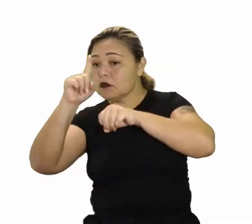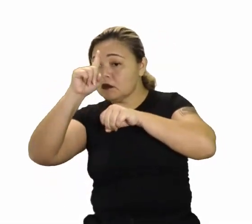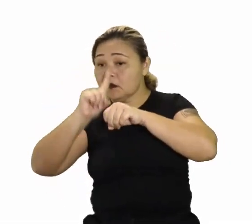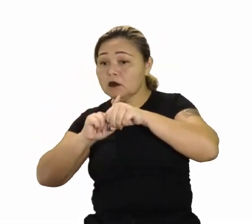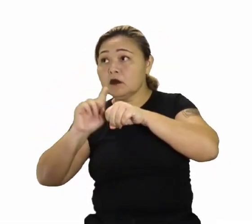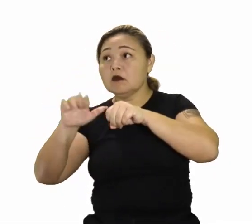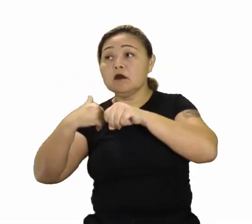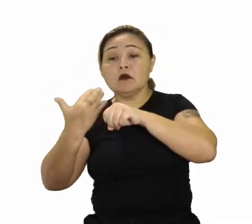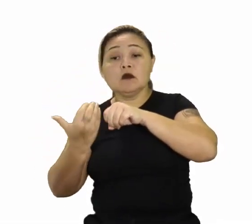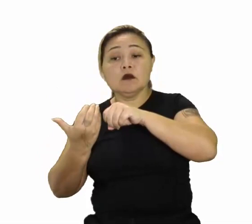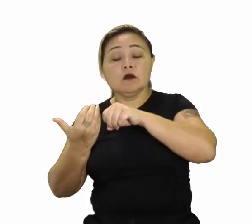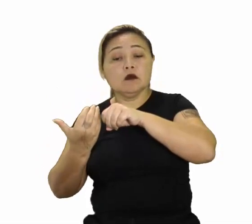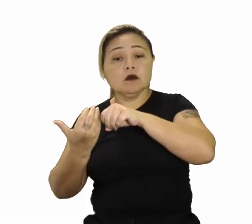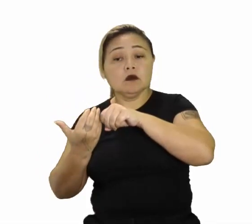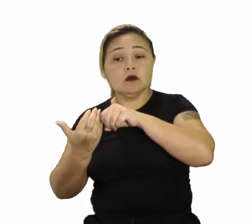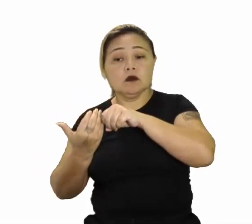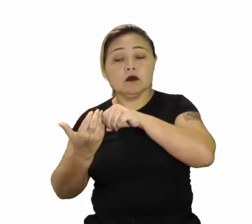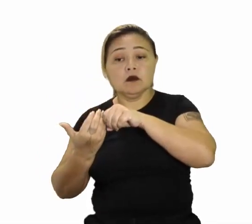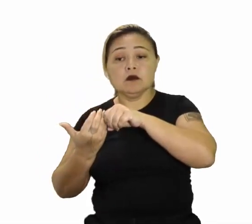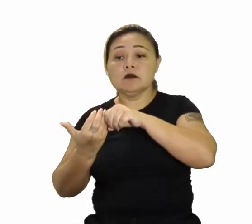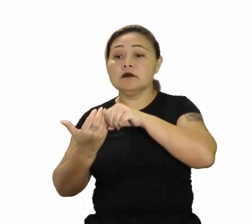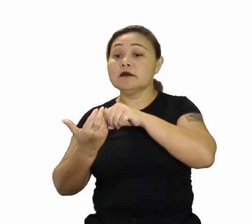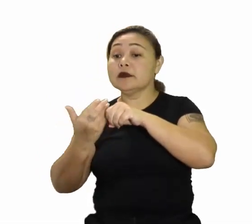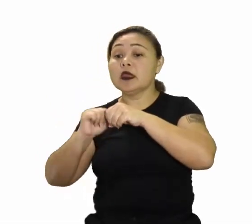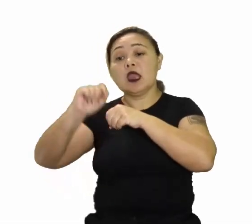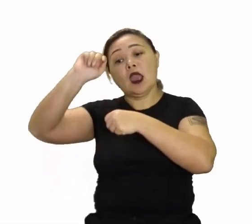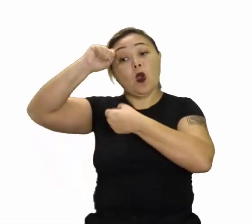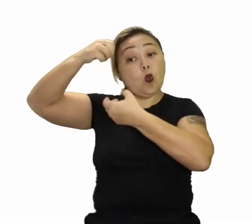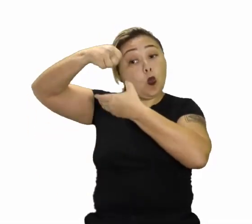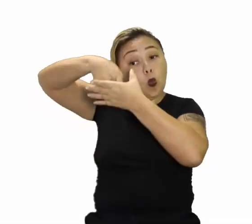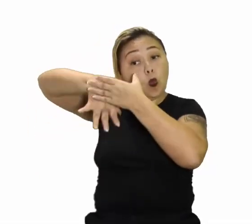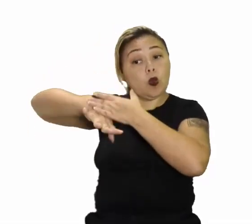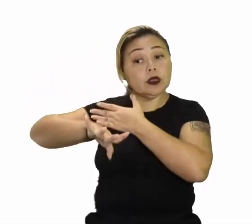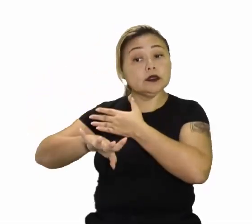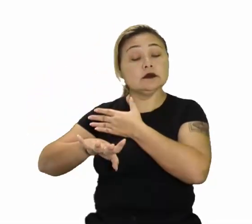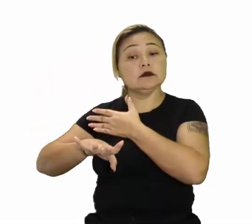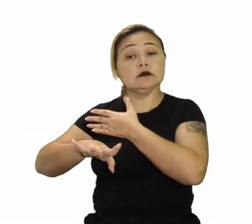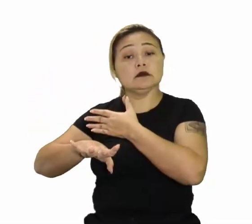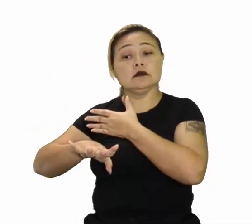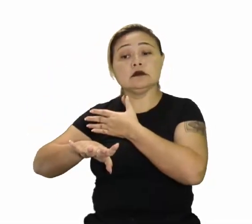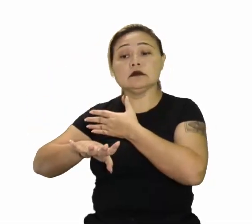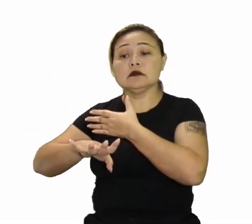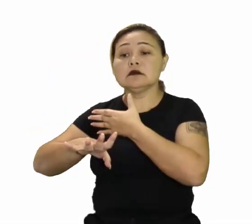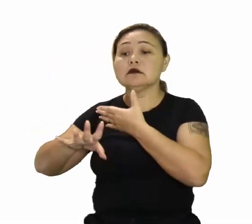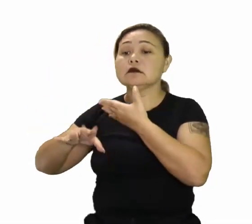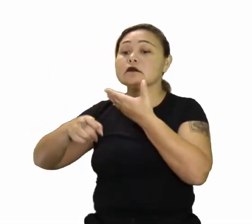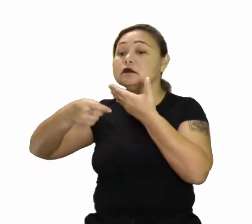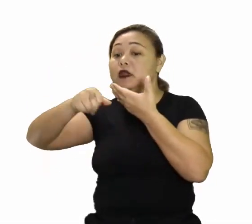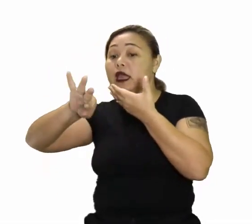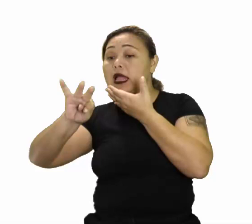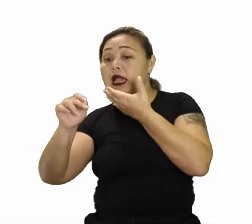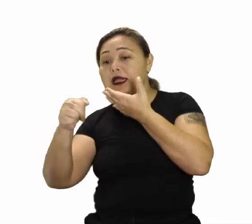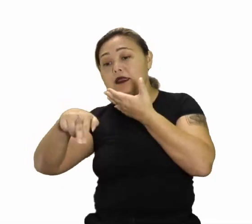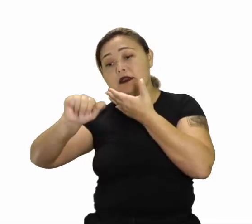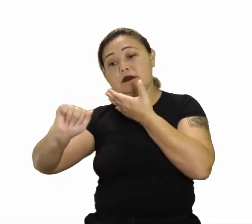açaí, uma castanha.